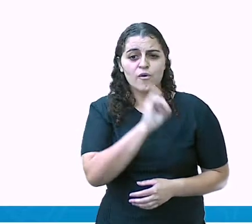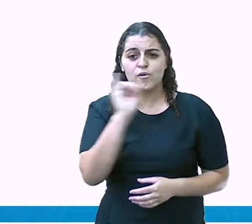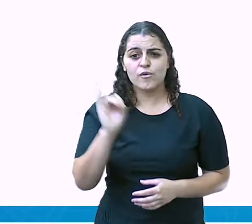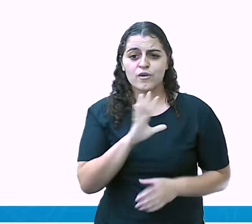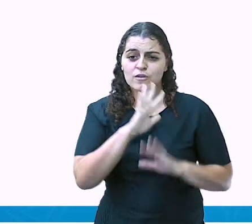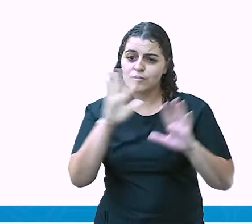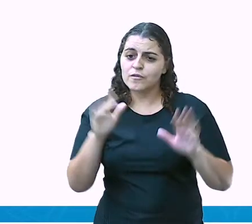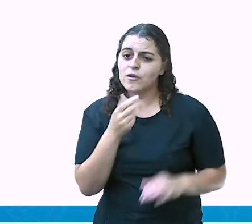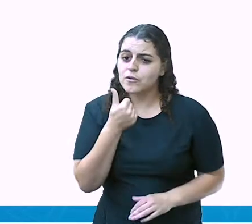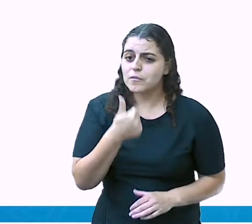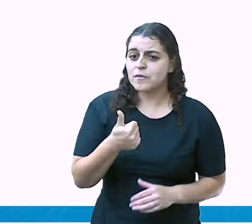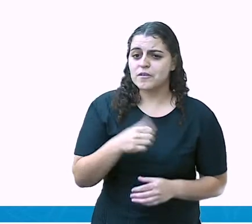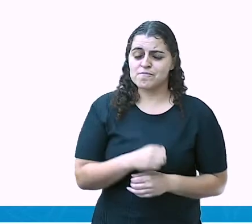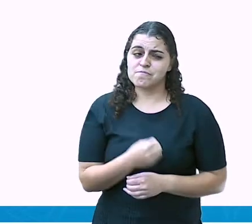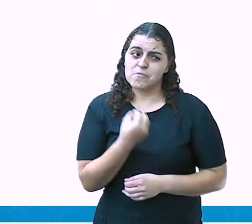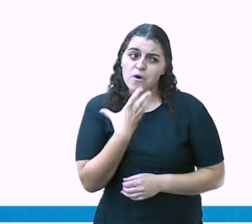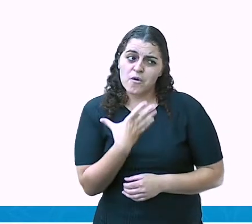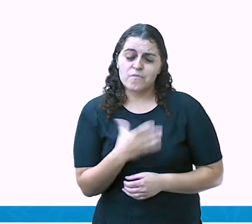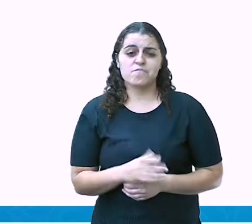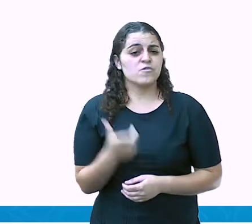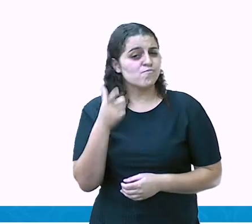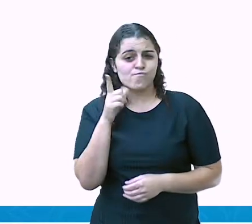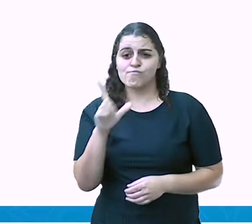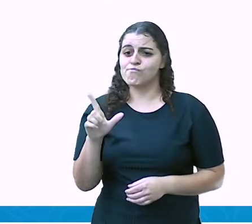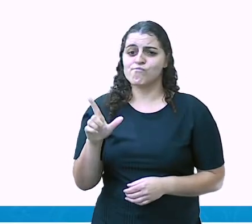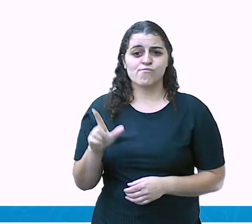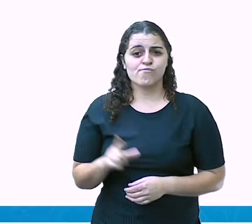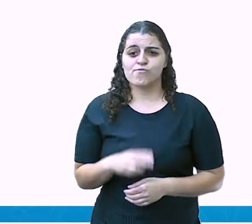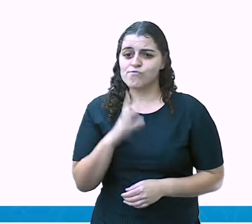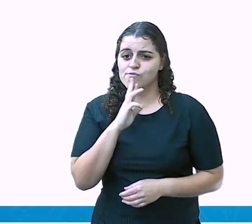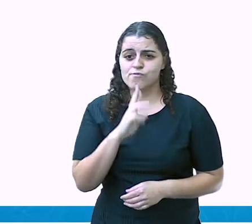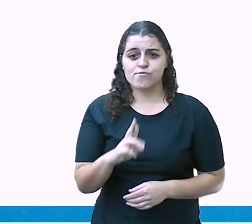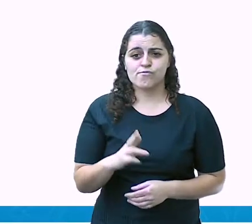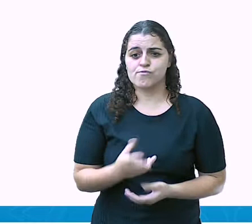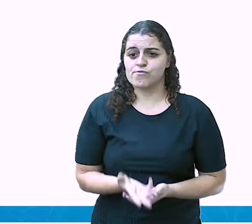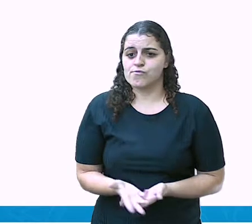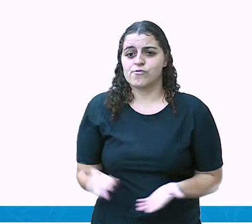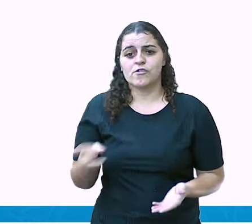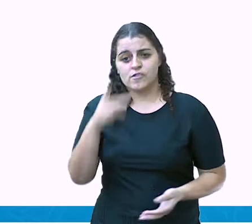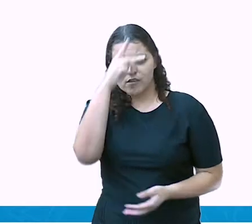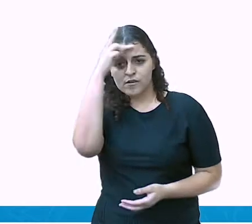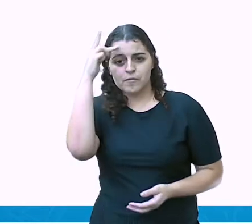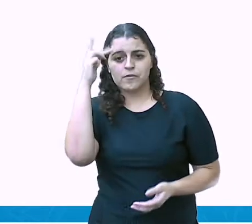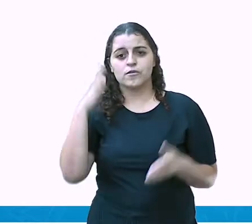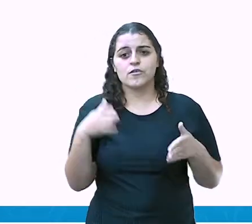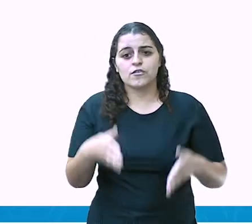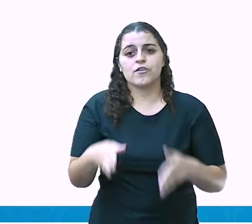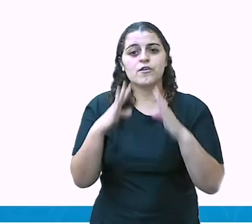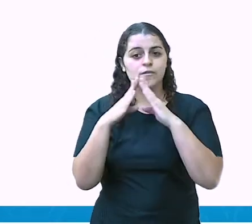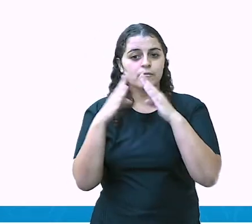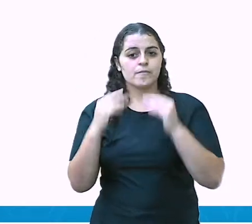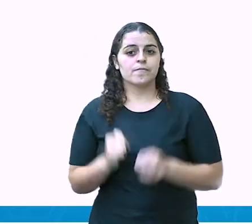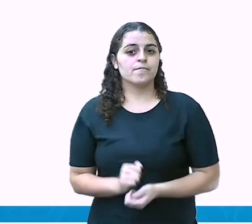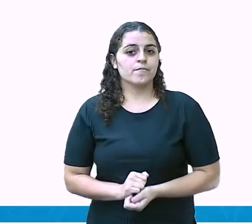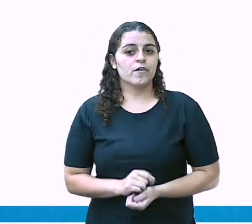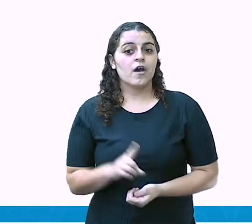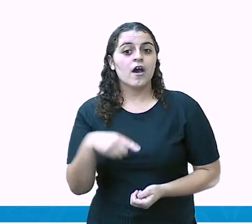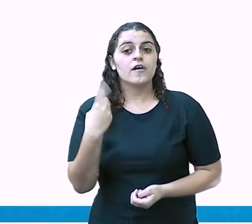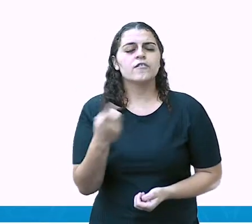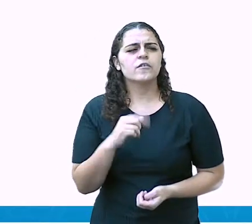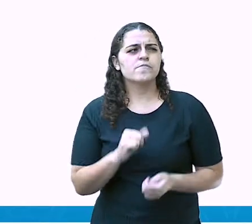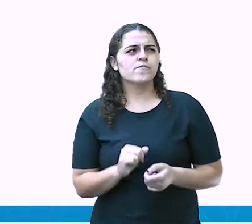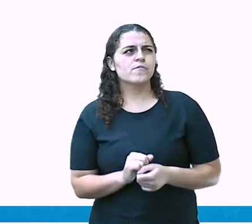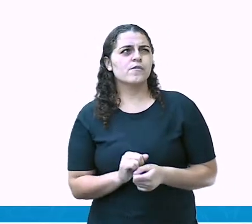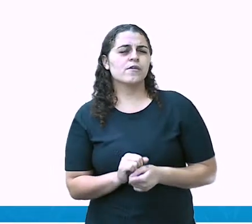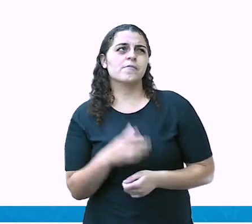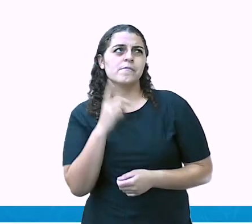tudo bem? Foi bom? Foi bem? Tá tudo bem? Ela não consegue se comunicar com essa pessoa que chegou na casa dela. Mas aí você para